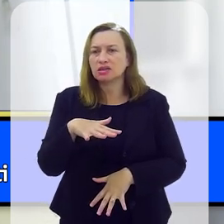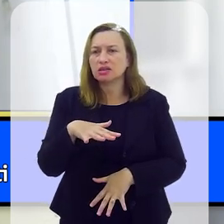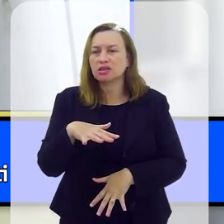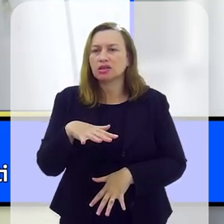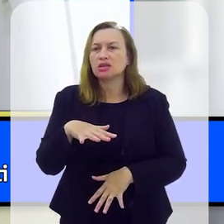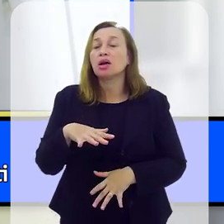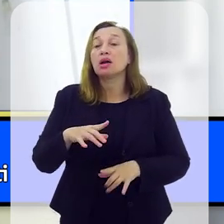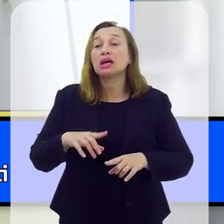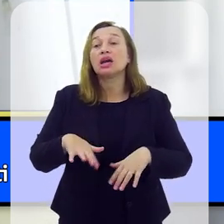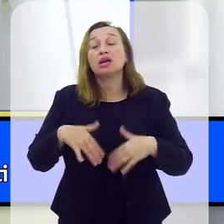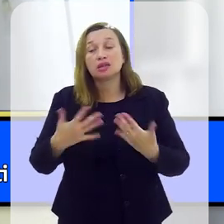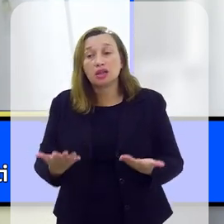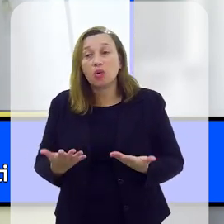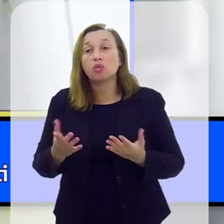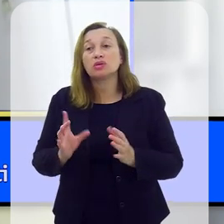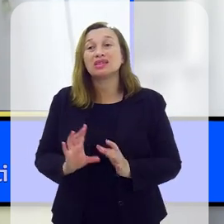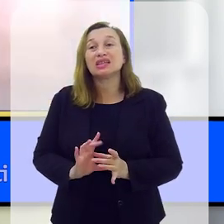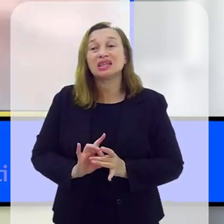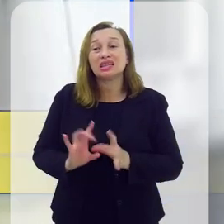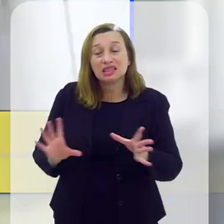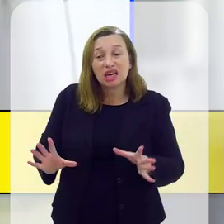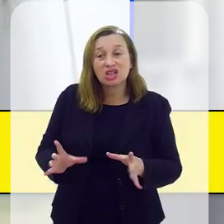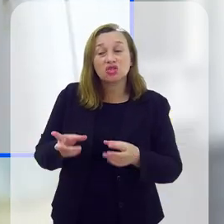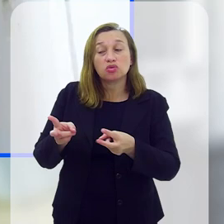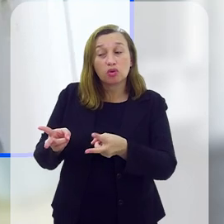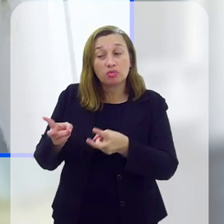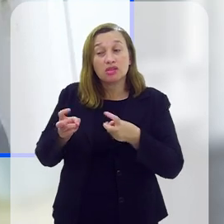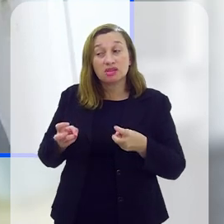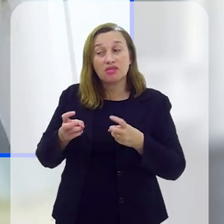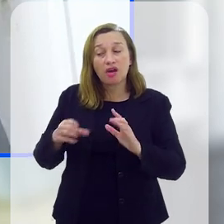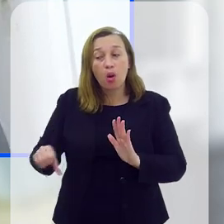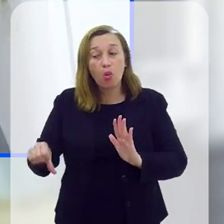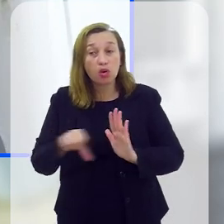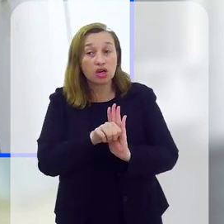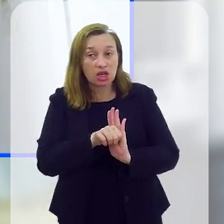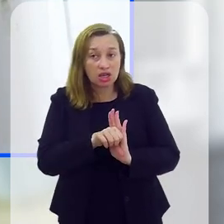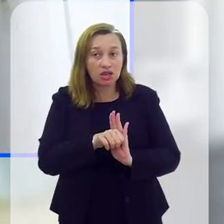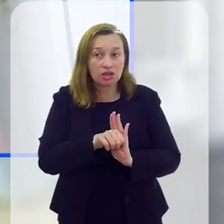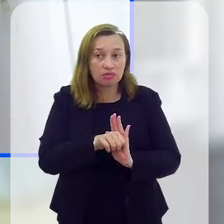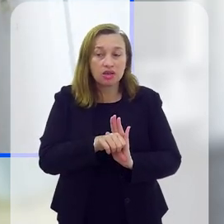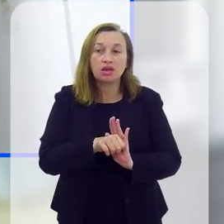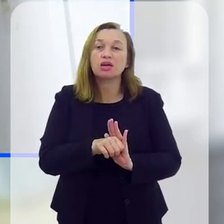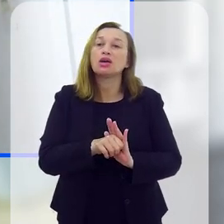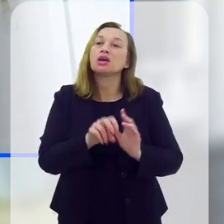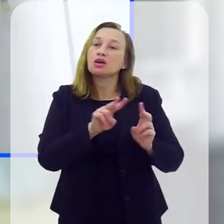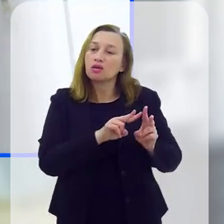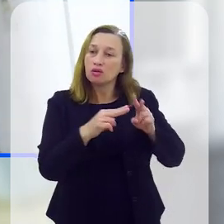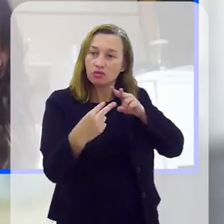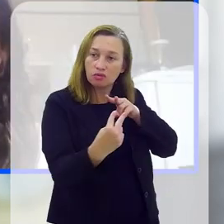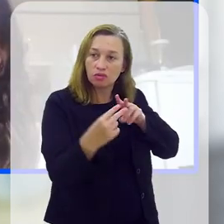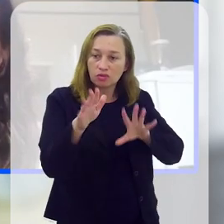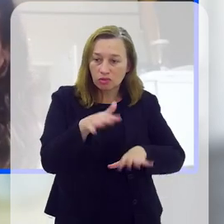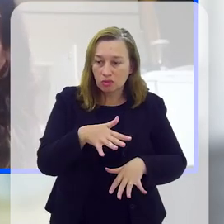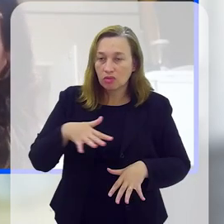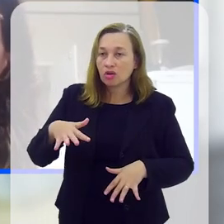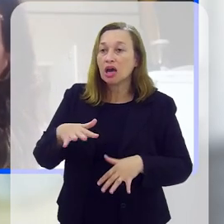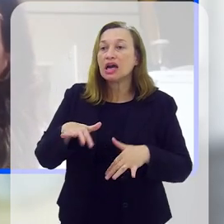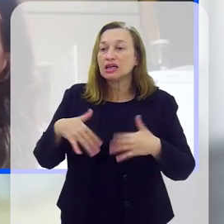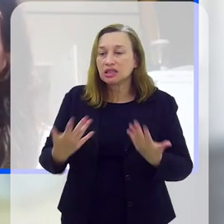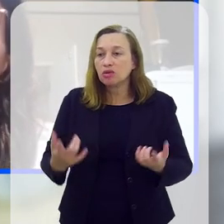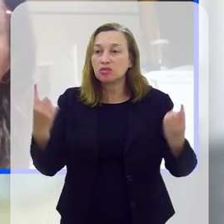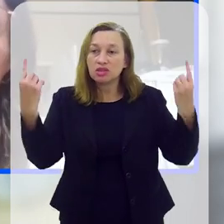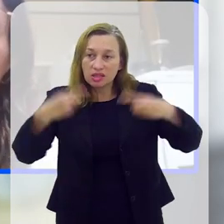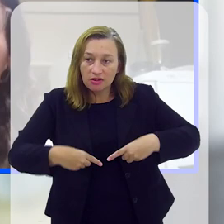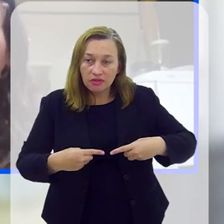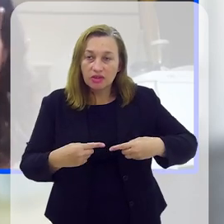destinado ao local do fato e a gente deixa de identificar um crime que foi cometido em ambiente virtual. Então, esse é um